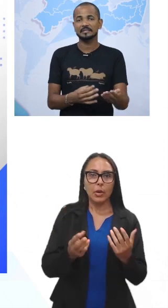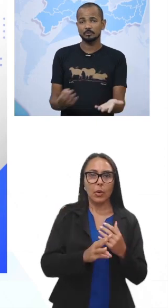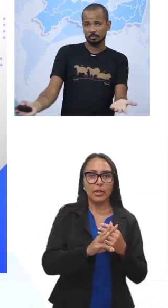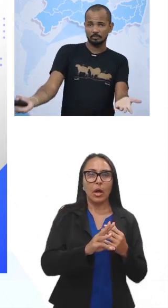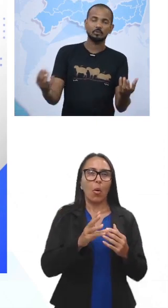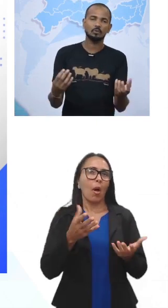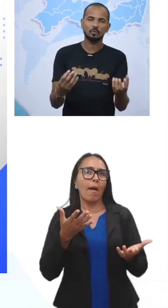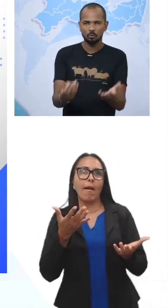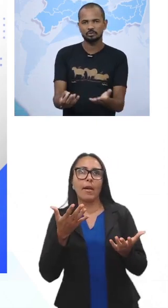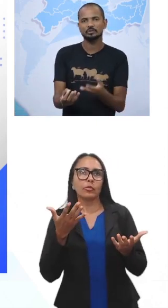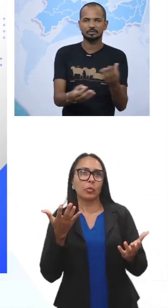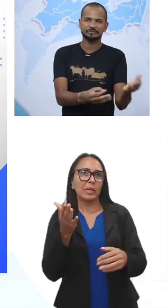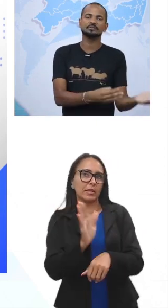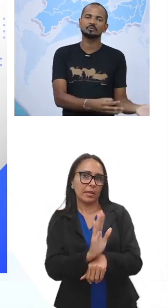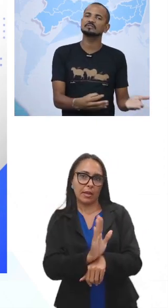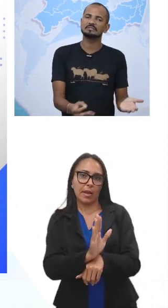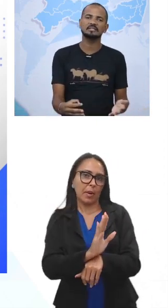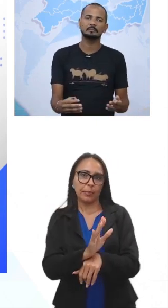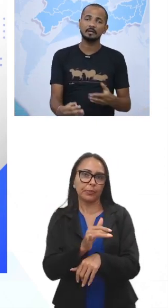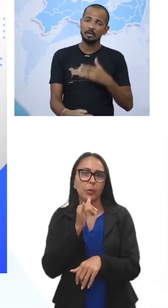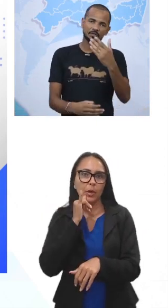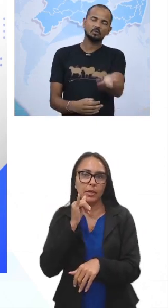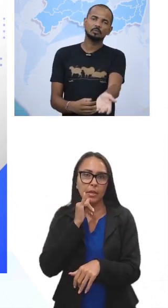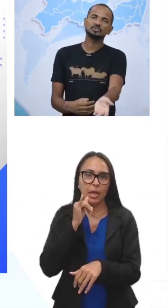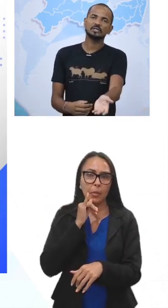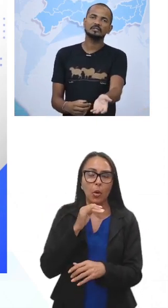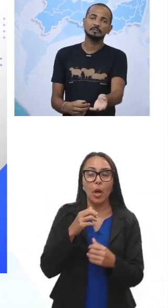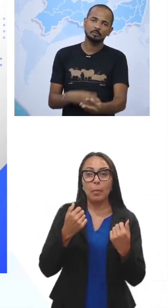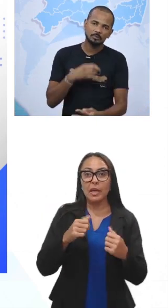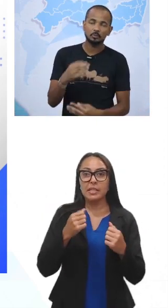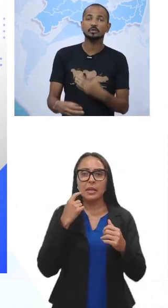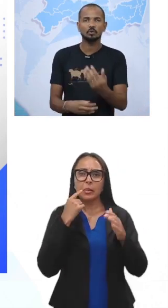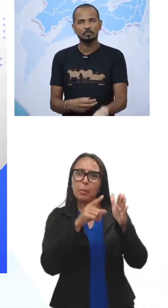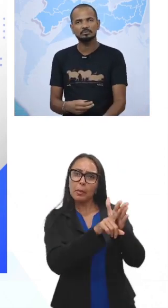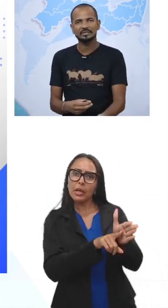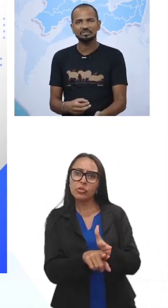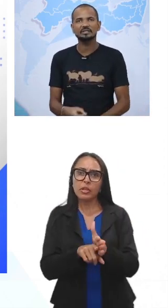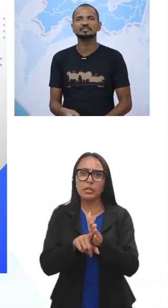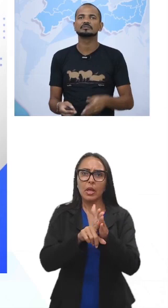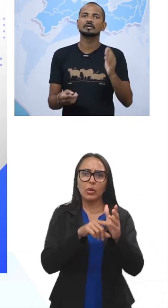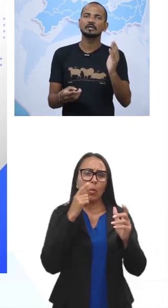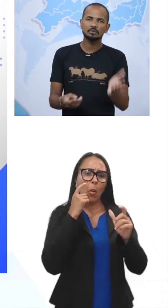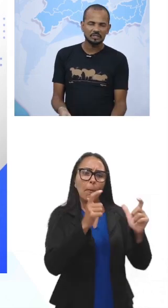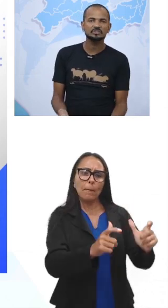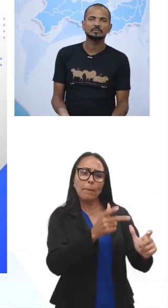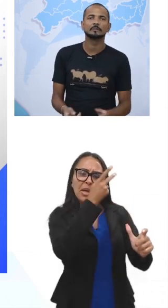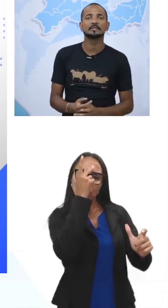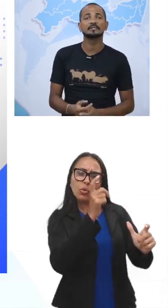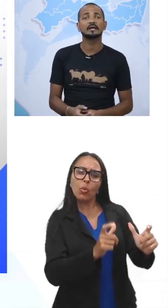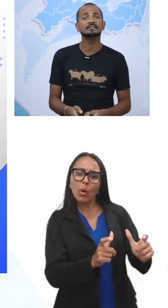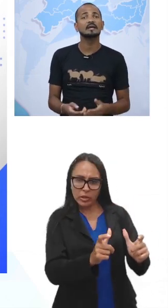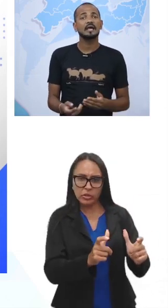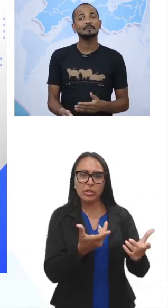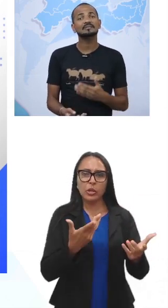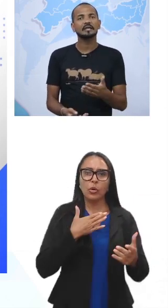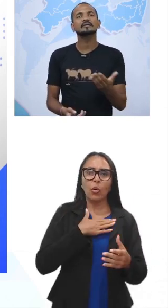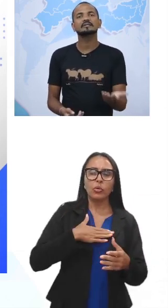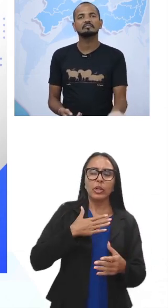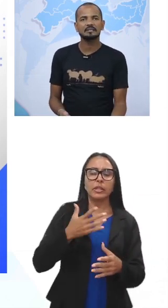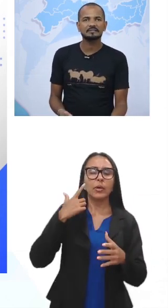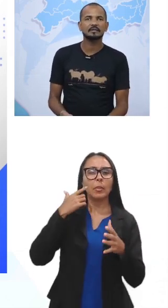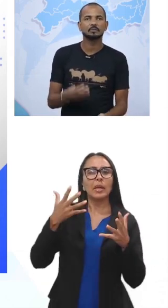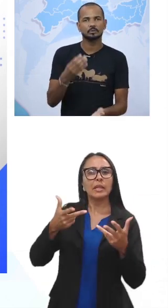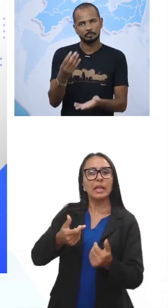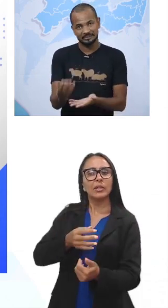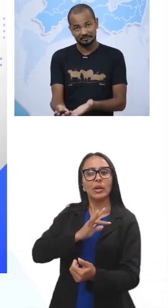você tem que saber se o público curte, o que você curte de cinema, e como chegar a esse público, e como testar isso. E o teste de usabilidade, é uma técnica